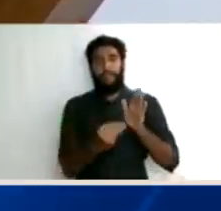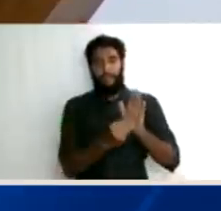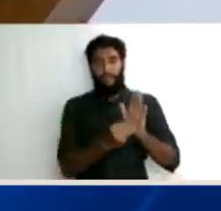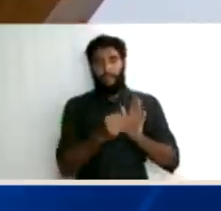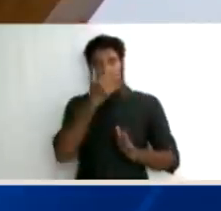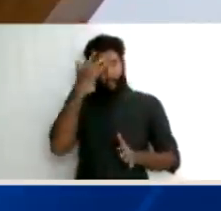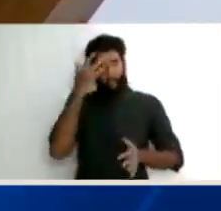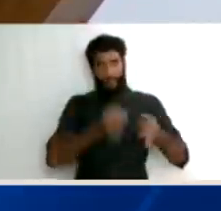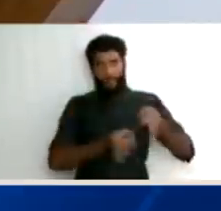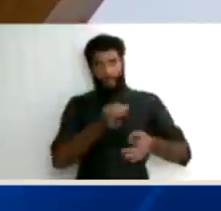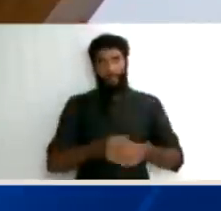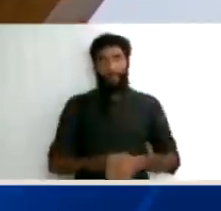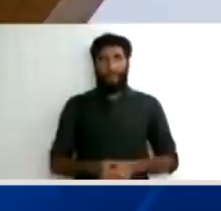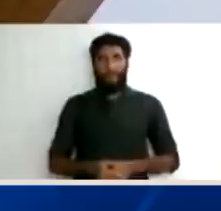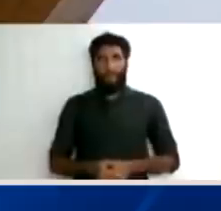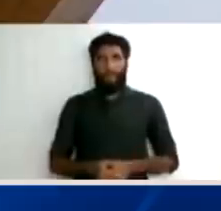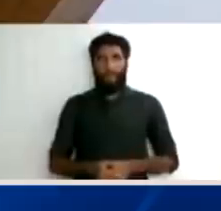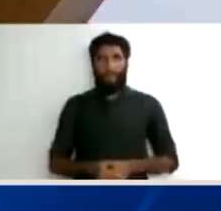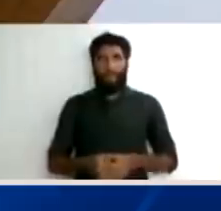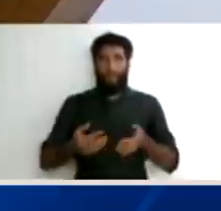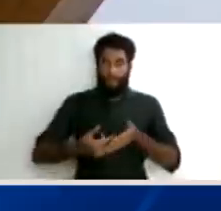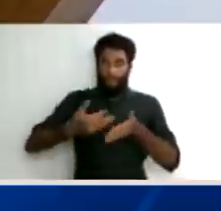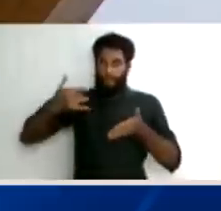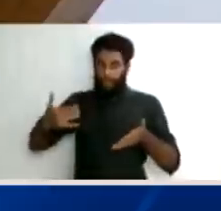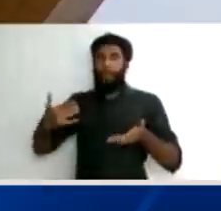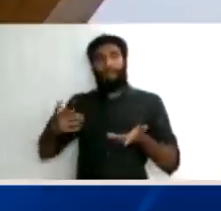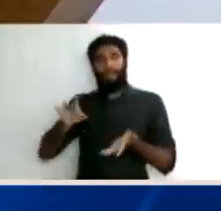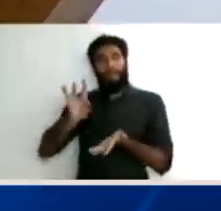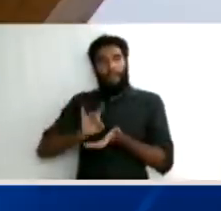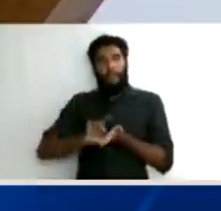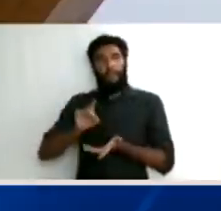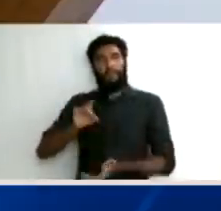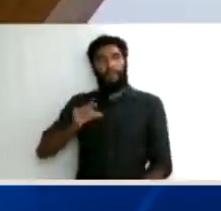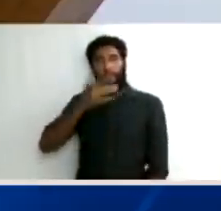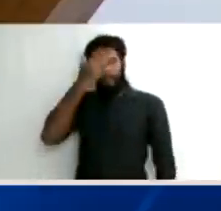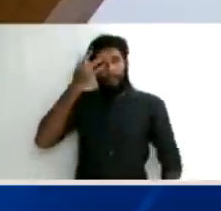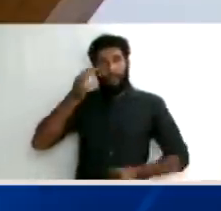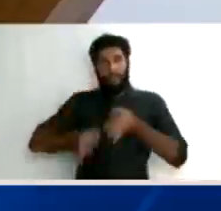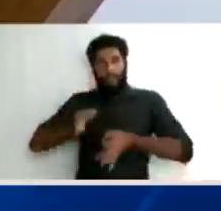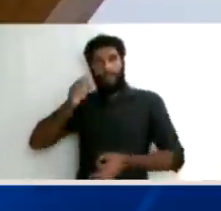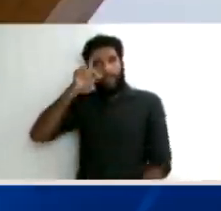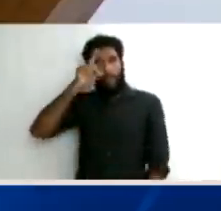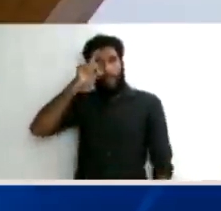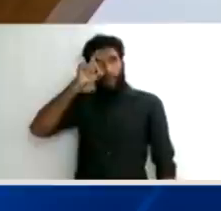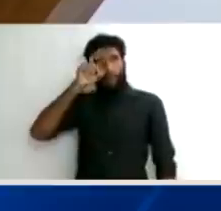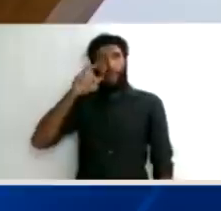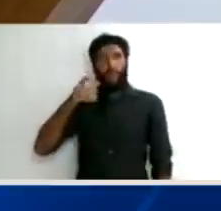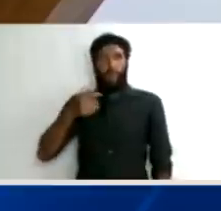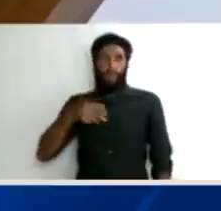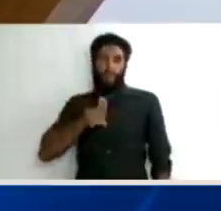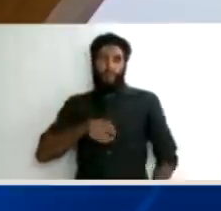incompetência da vara, da 13ª vara, ela já foi arguída em primeiro grau,